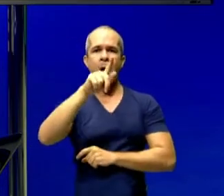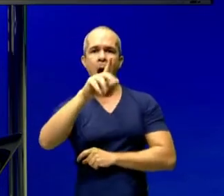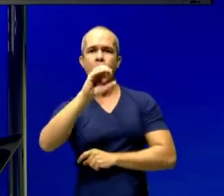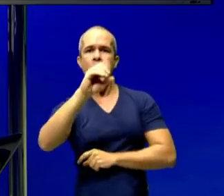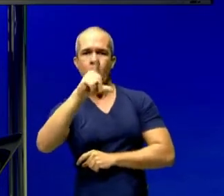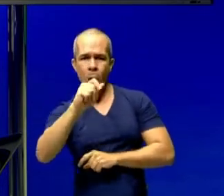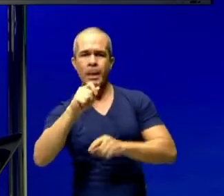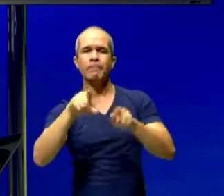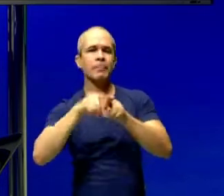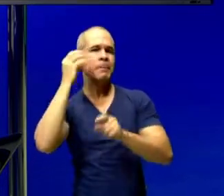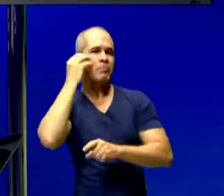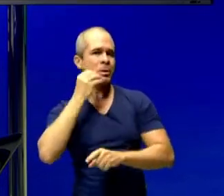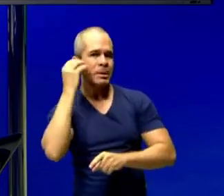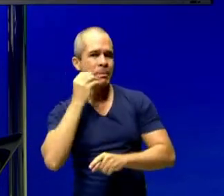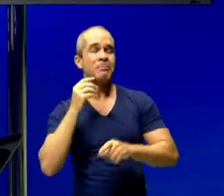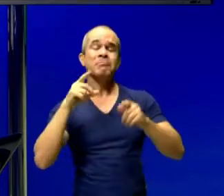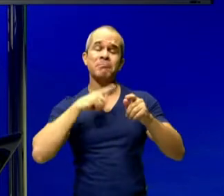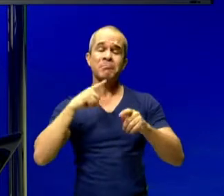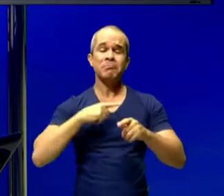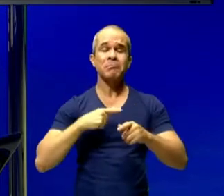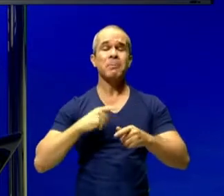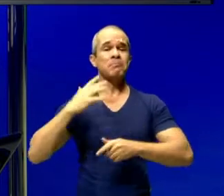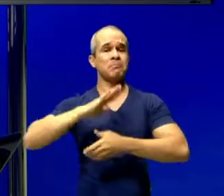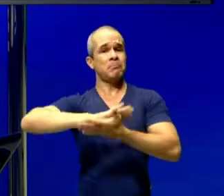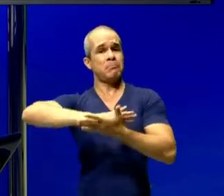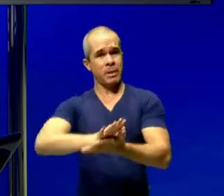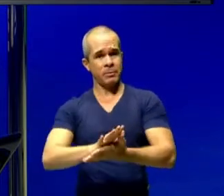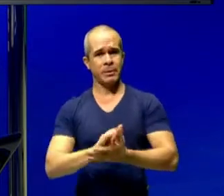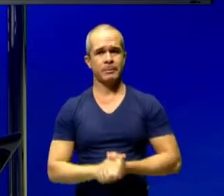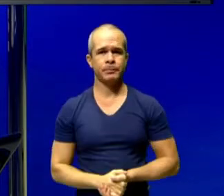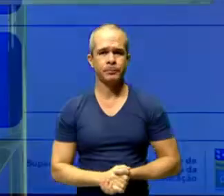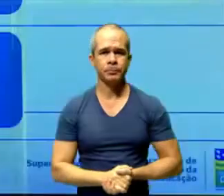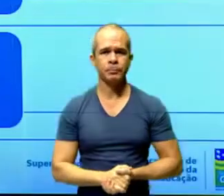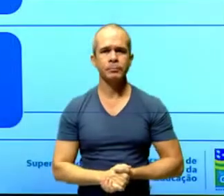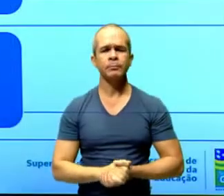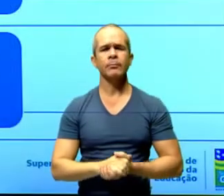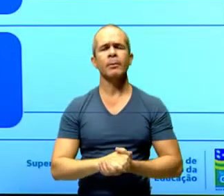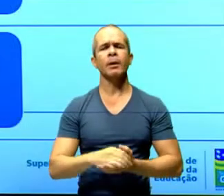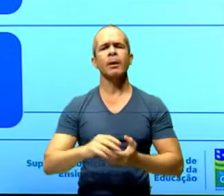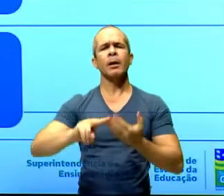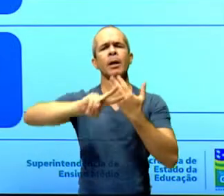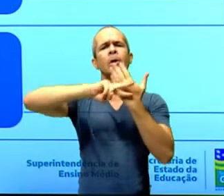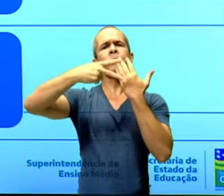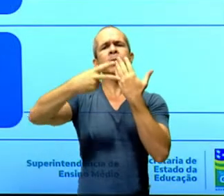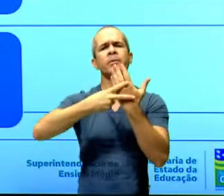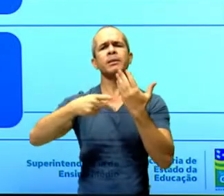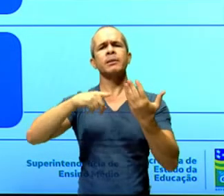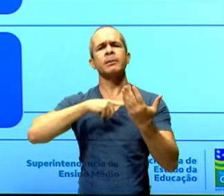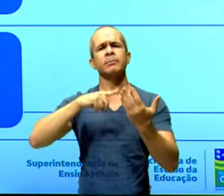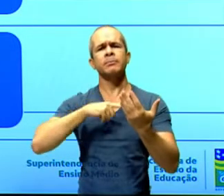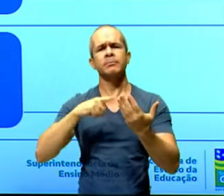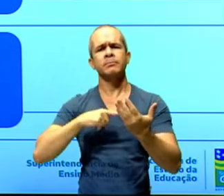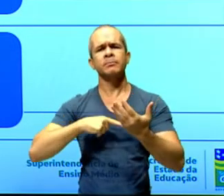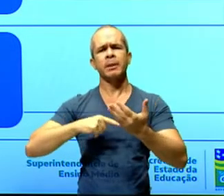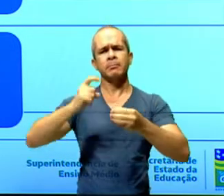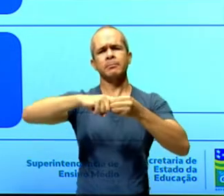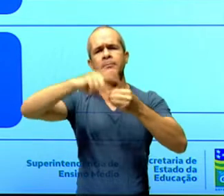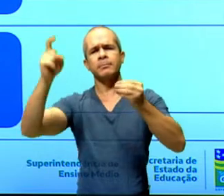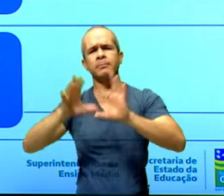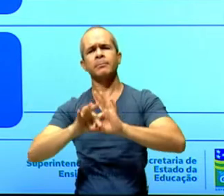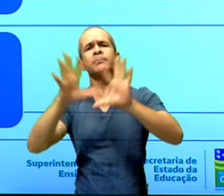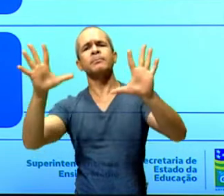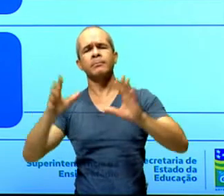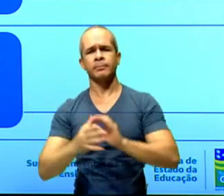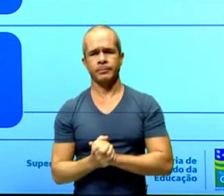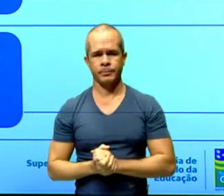racismo. Tá bom? Então, veja, quais foram as consequências da descolonização? Então, primeiro,